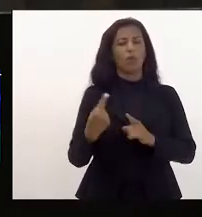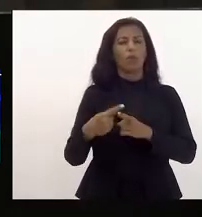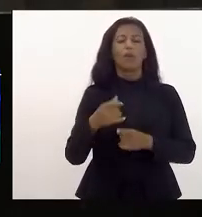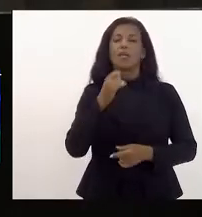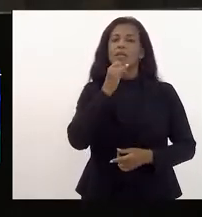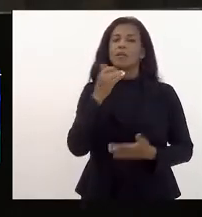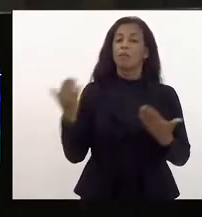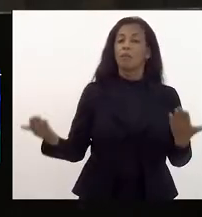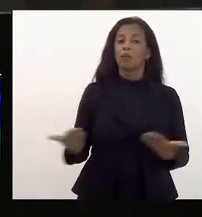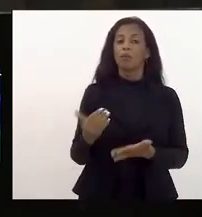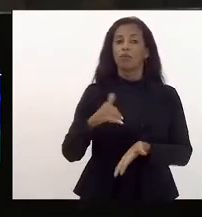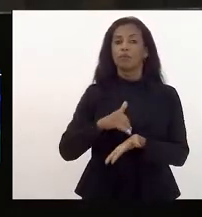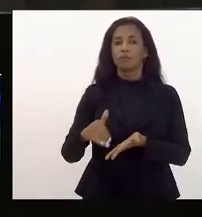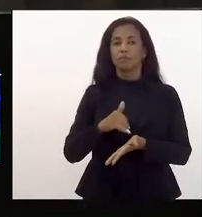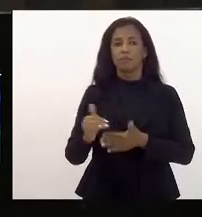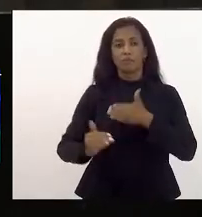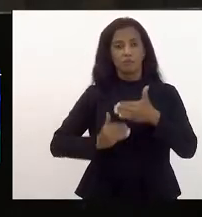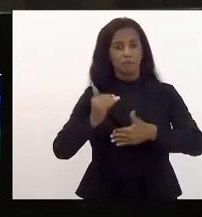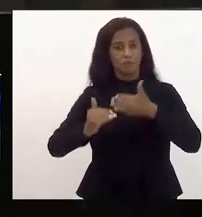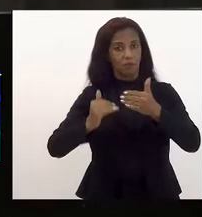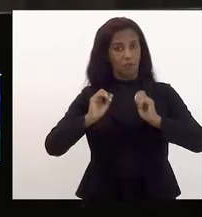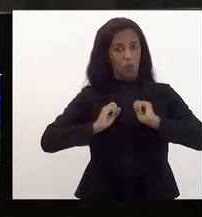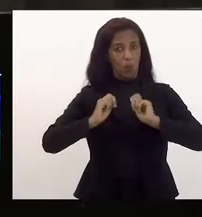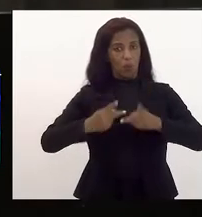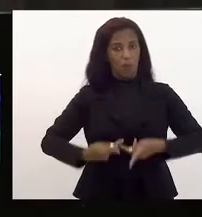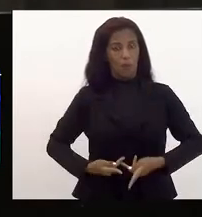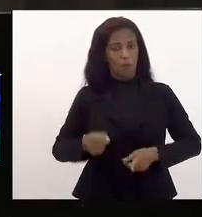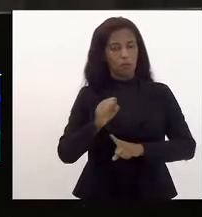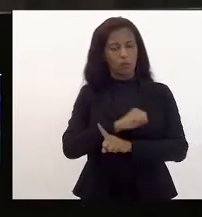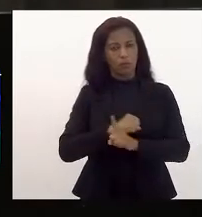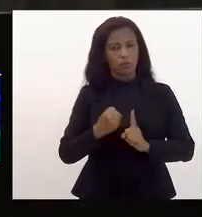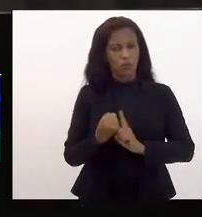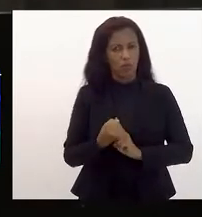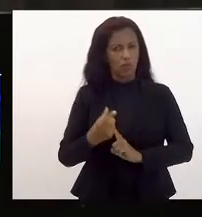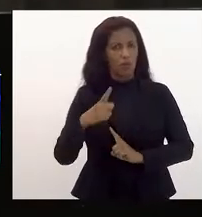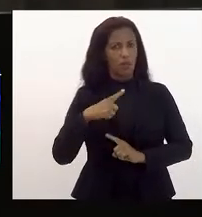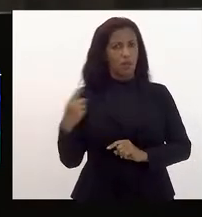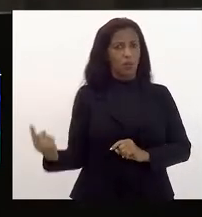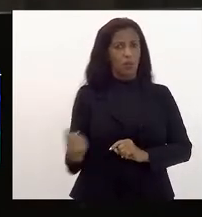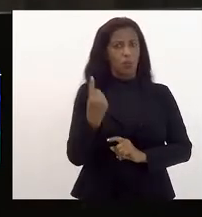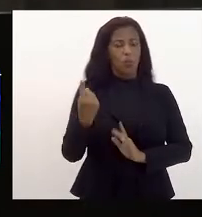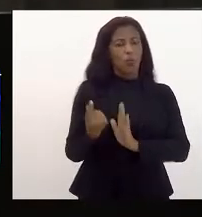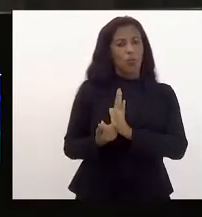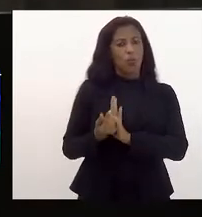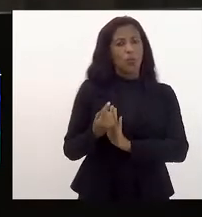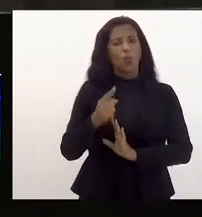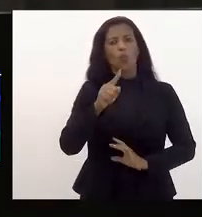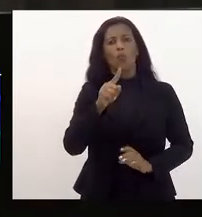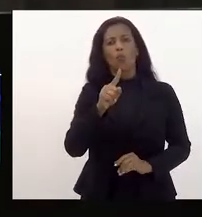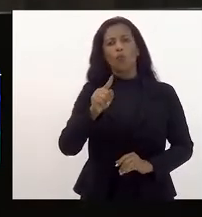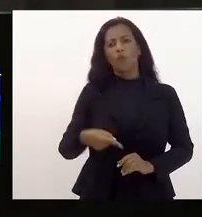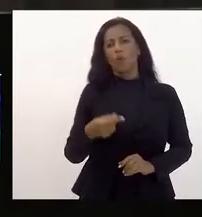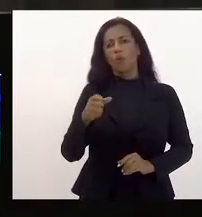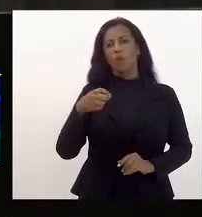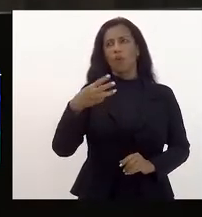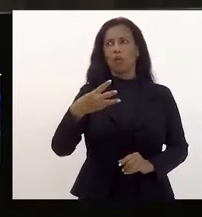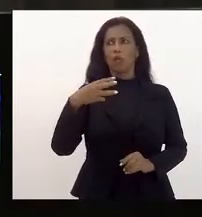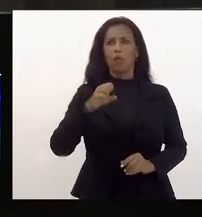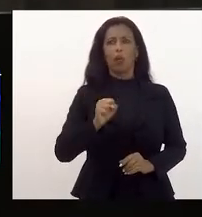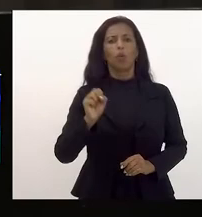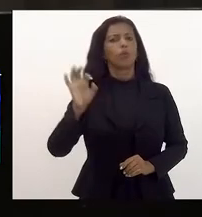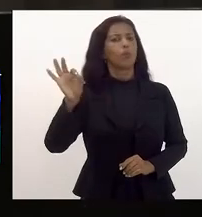hoje a Secretaria de Desenvolvimento Humano e Social, ela tem apenas um orçamento de 1,38%